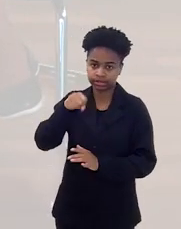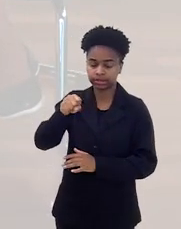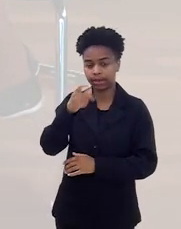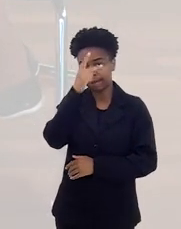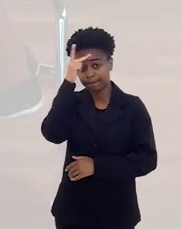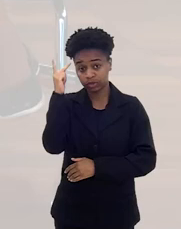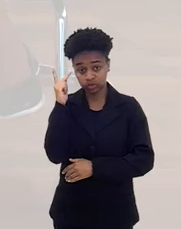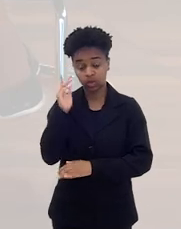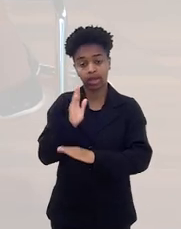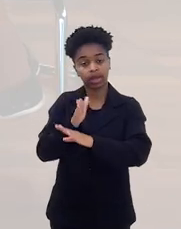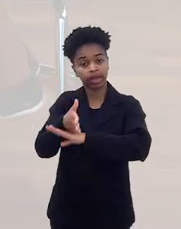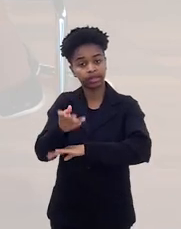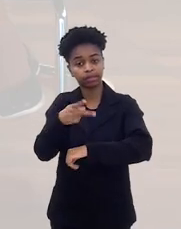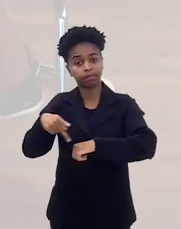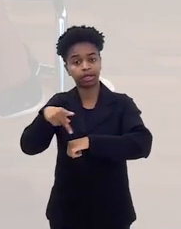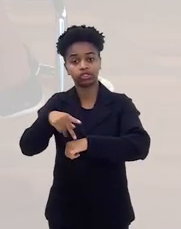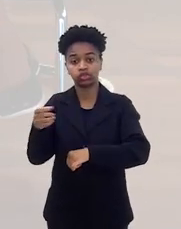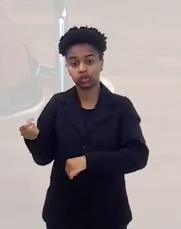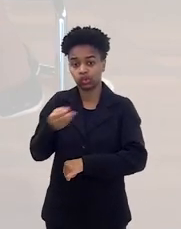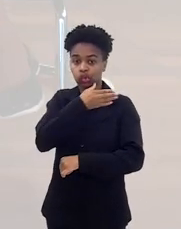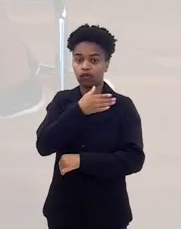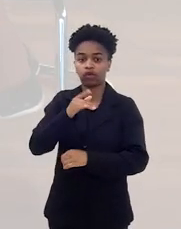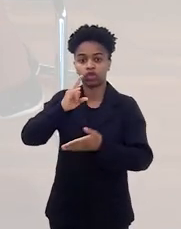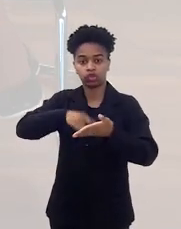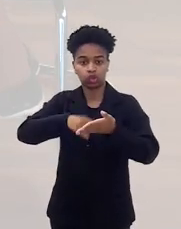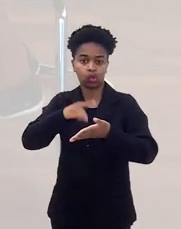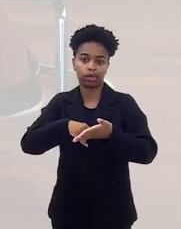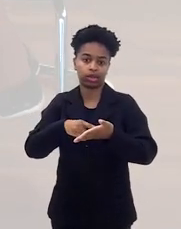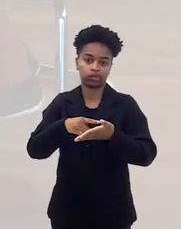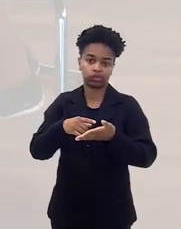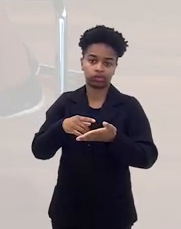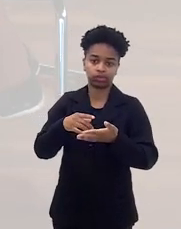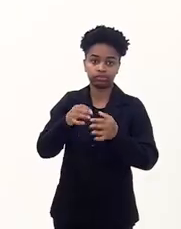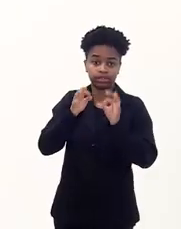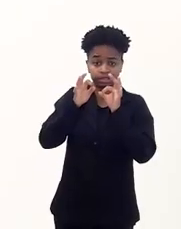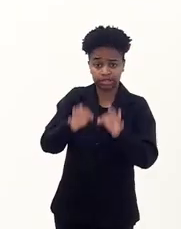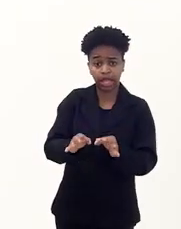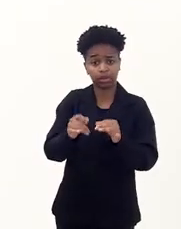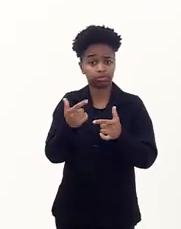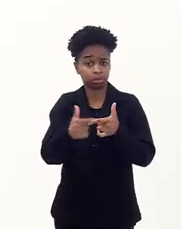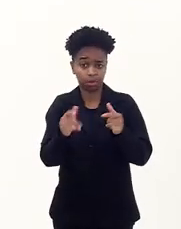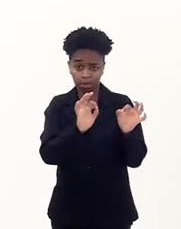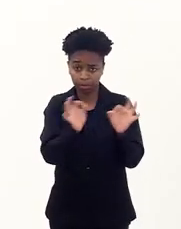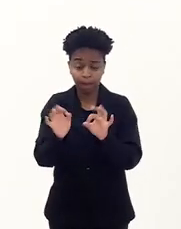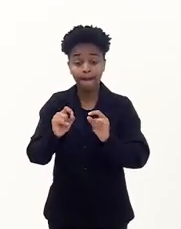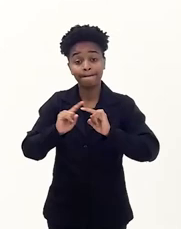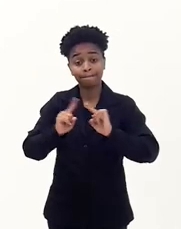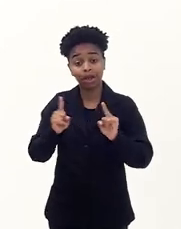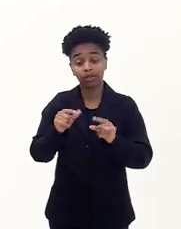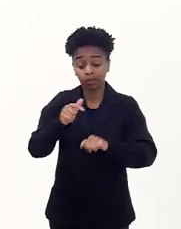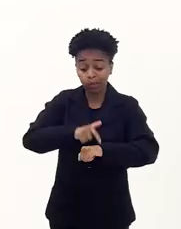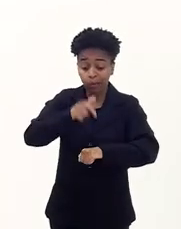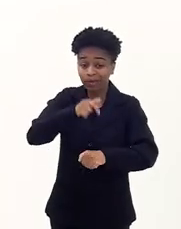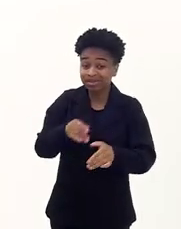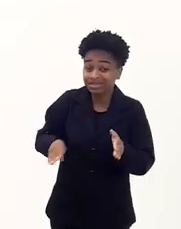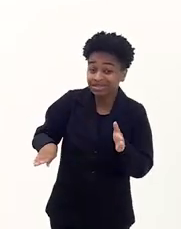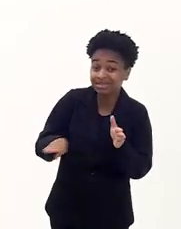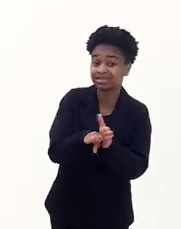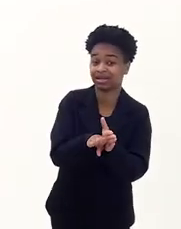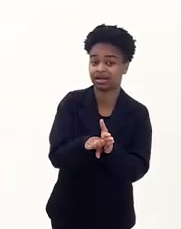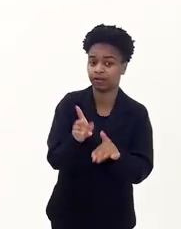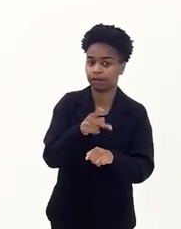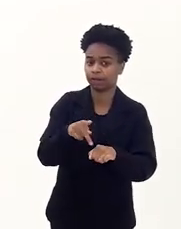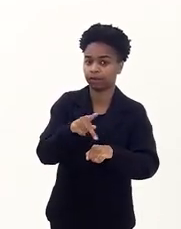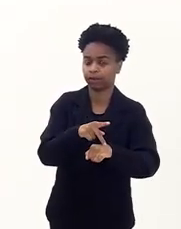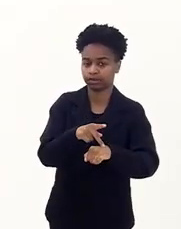existe pessoas que vão para um novo país, de documento legal, tudo correto, sem nenhum problema, e que, na chegada,